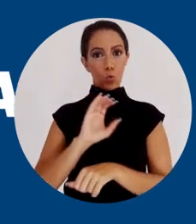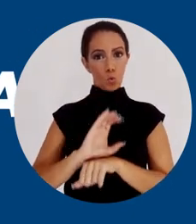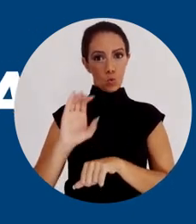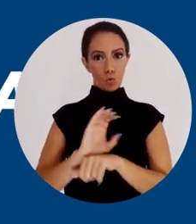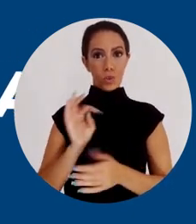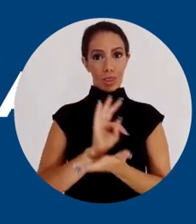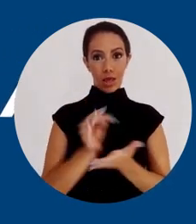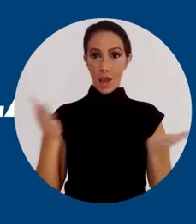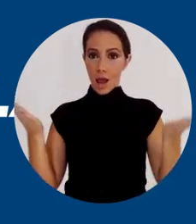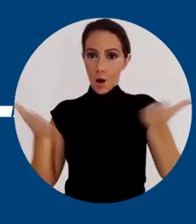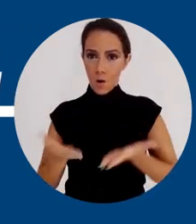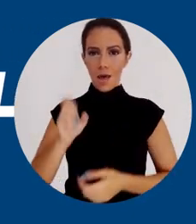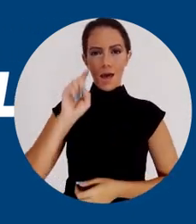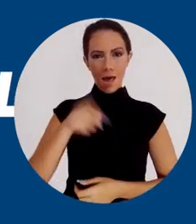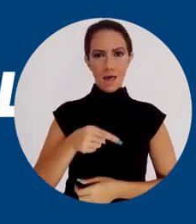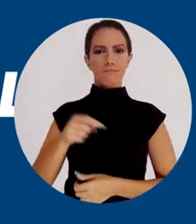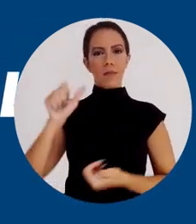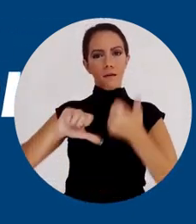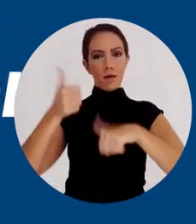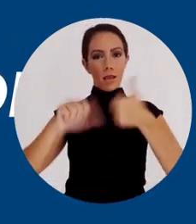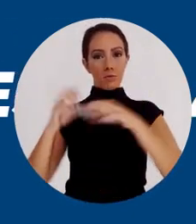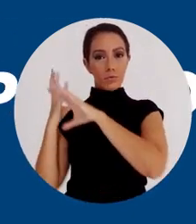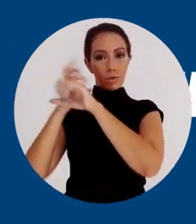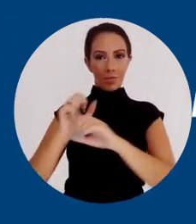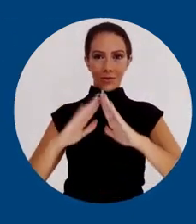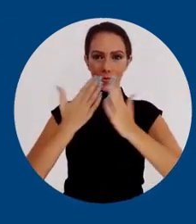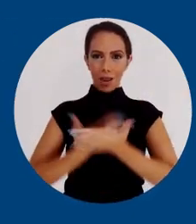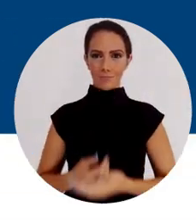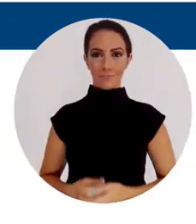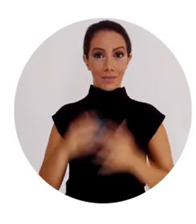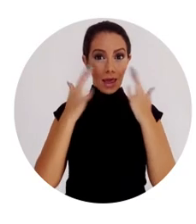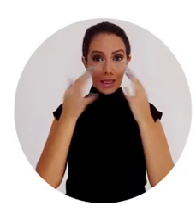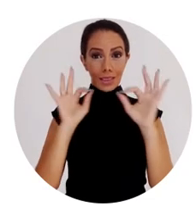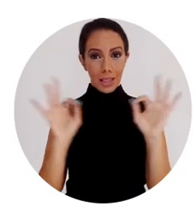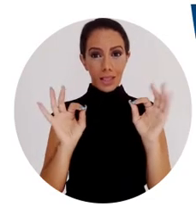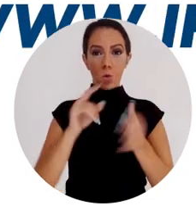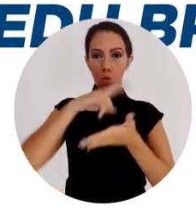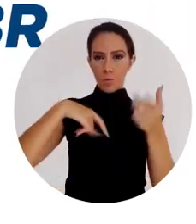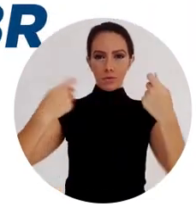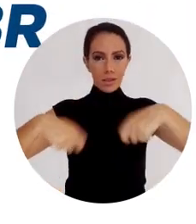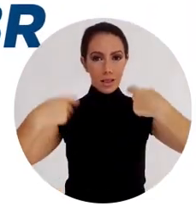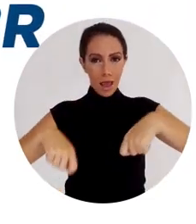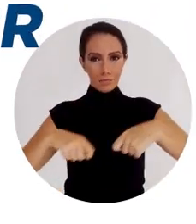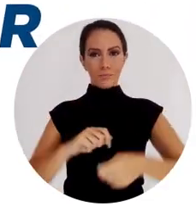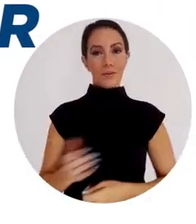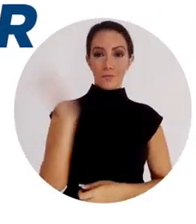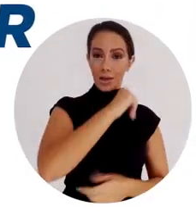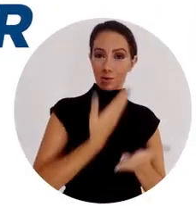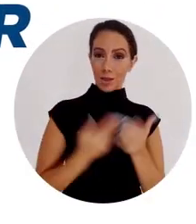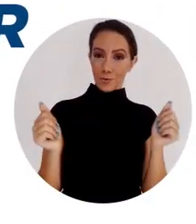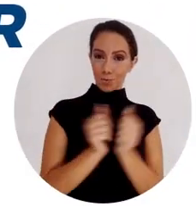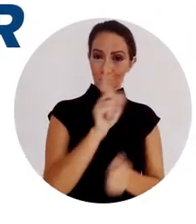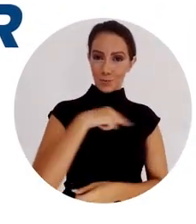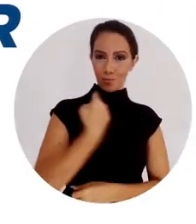técnicos, desta vez, vai ser por avaliação de desempenho escolar. Fica de olho na documentação necessária e vem estudar com a gente.